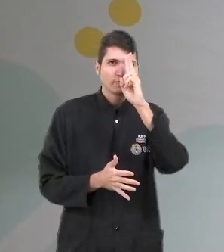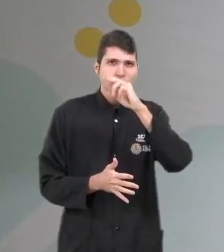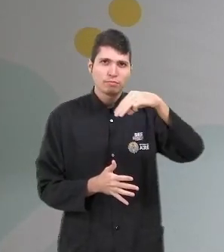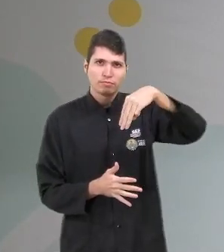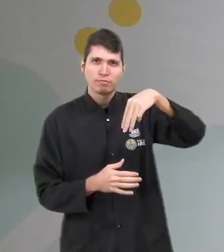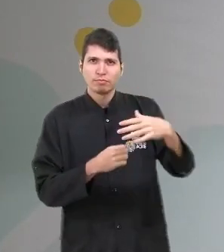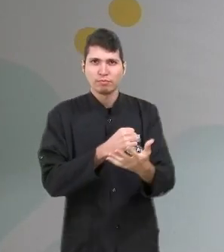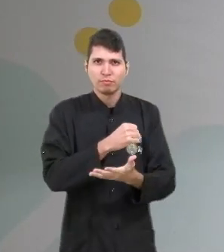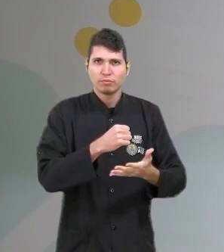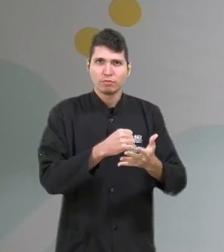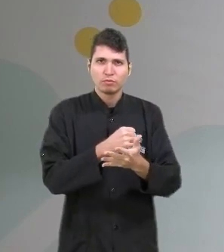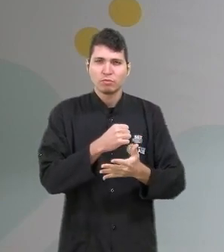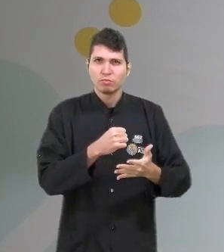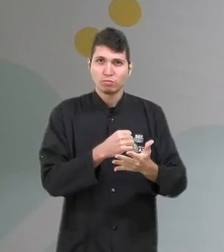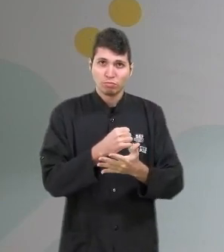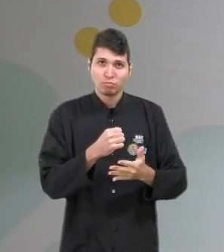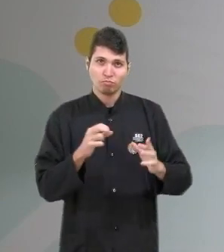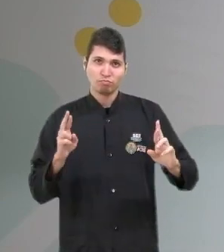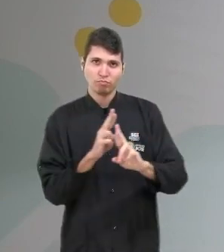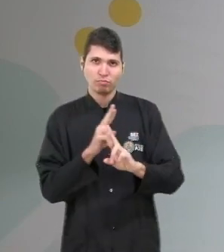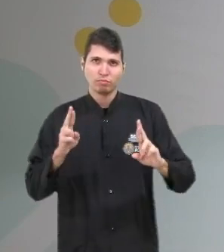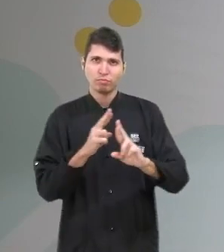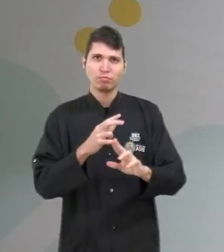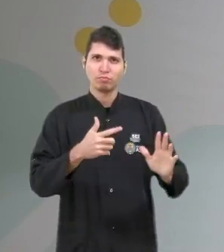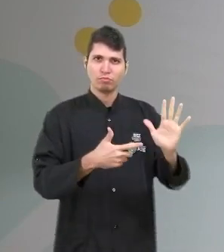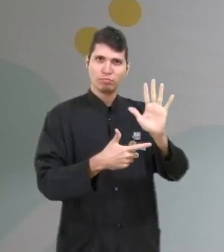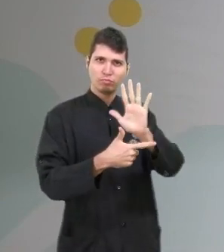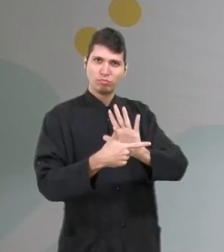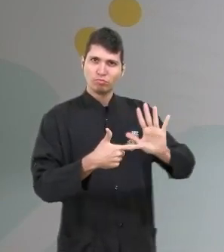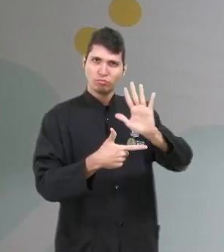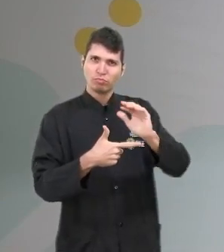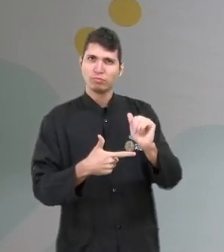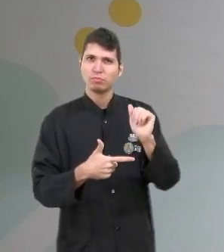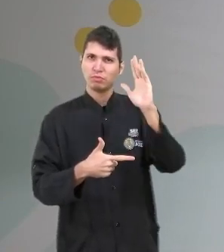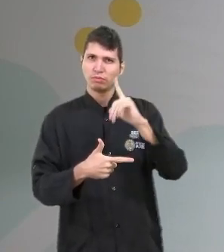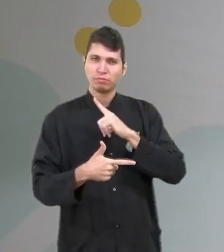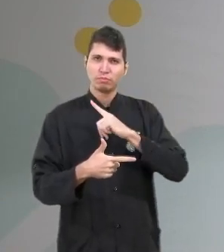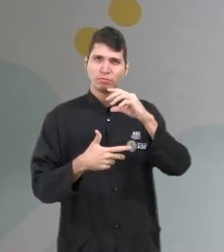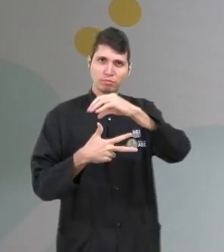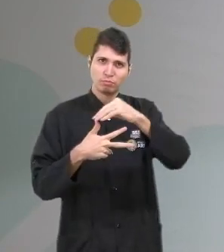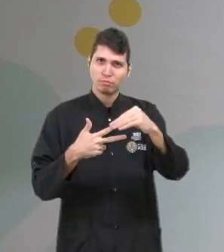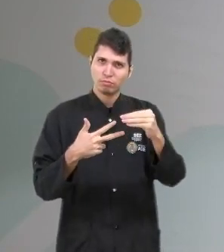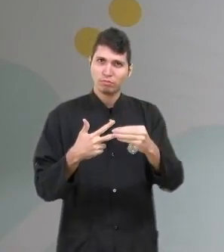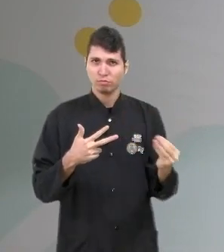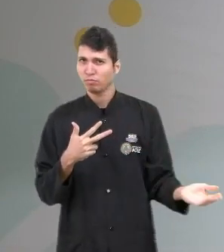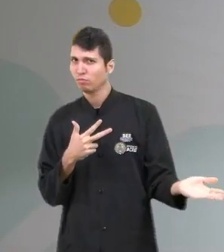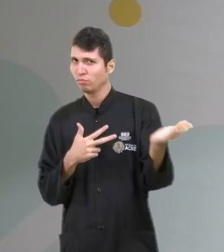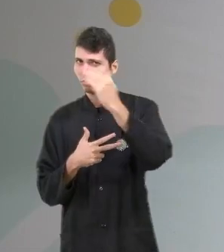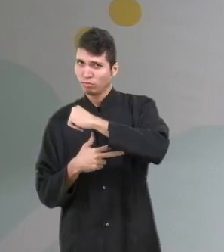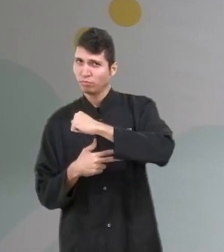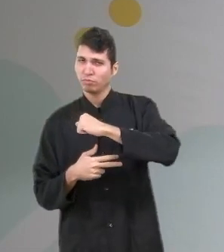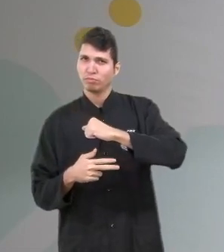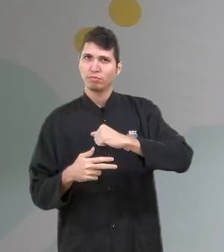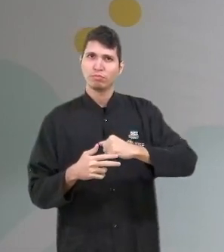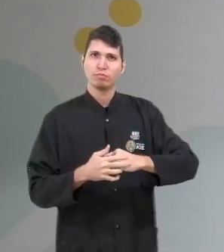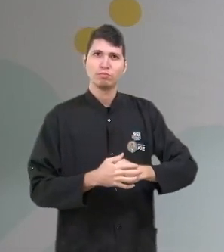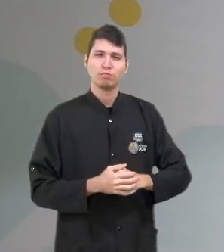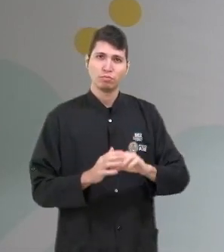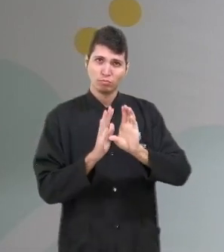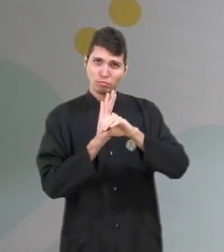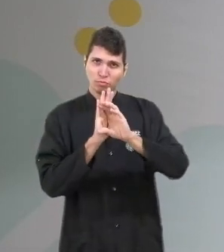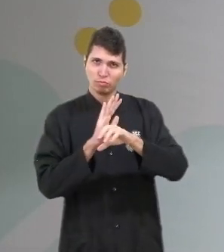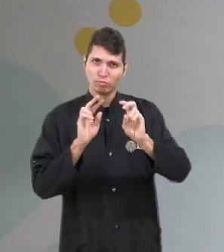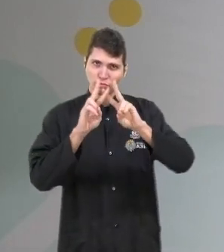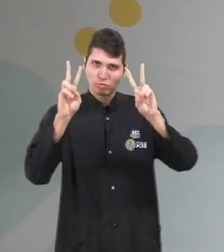geometria plana, aquelas figuras que são mais utilizadas nas provas do Enem, tá bom? Vem comigo, vamos ao primeiro conceito sobre